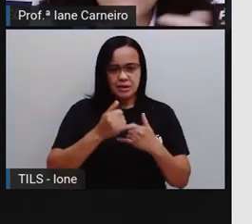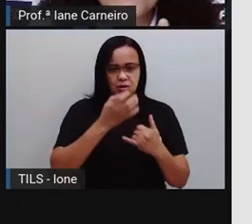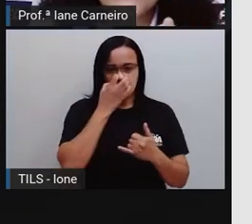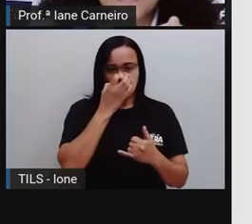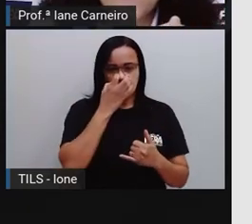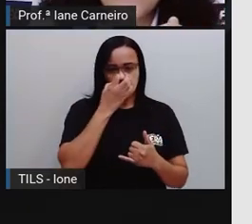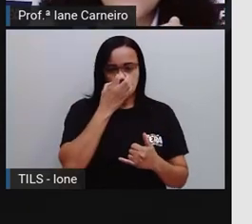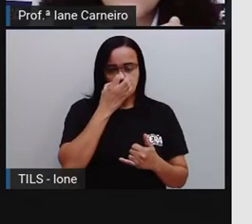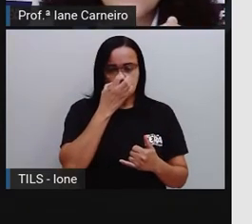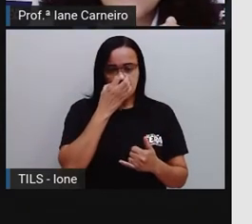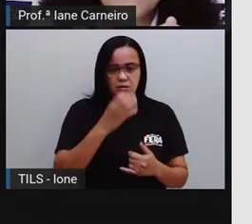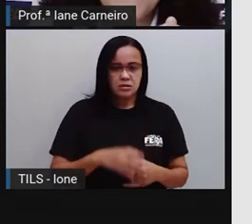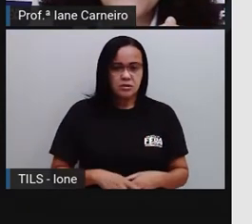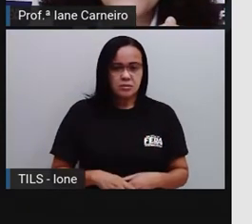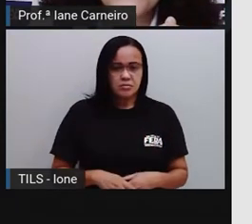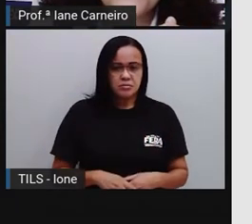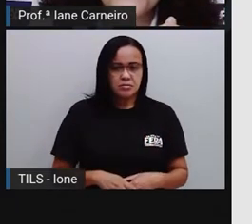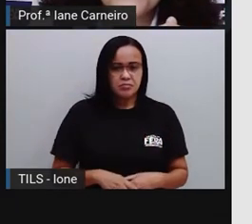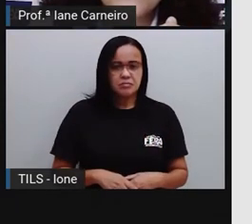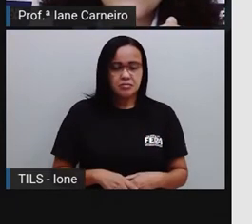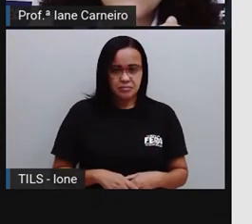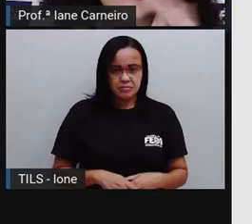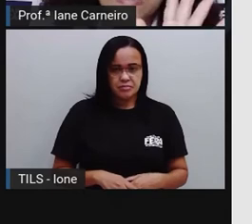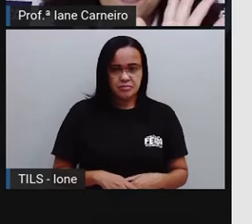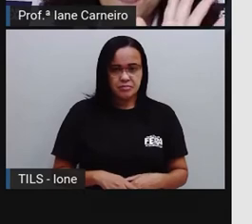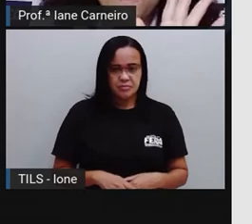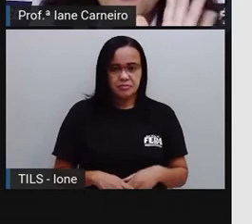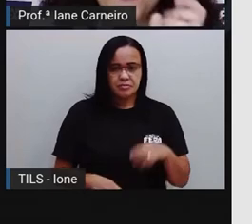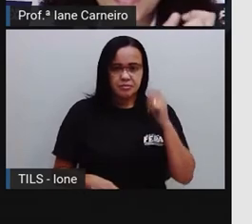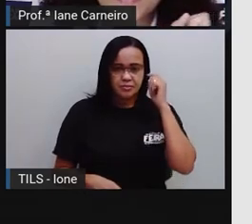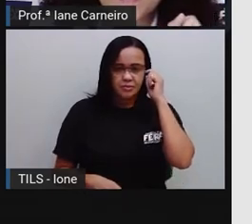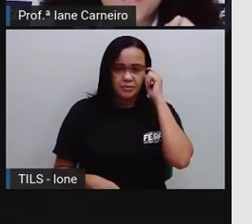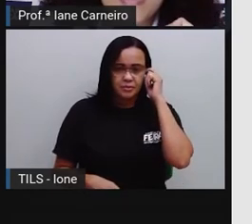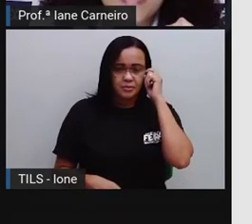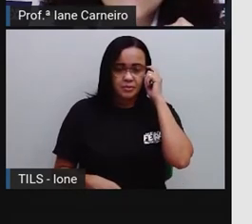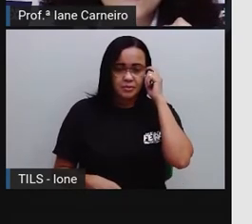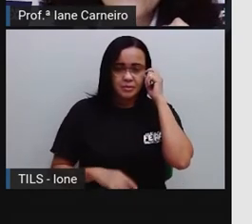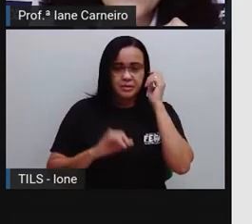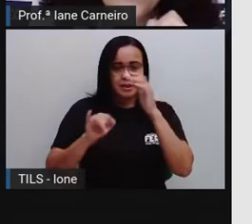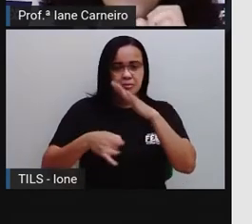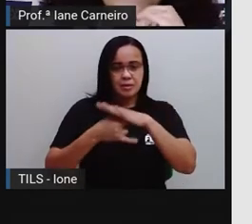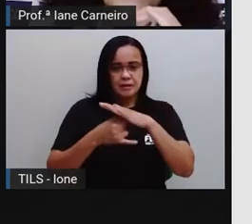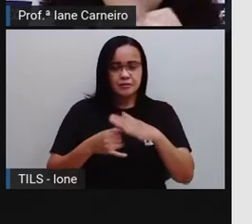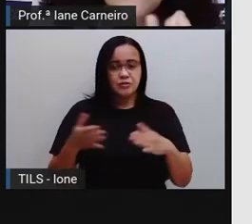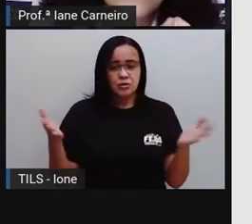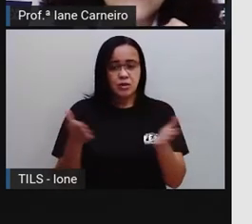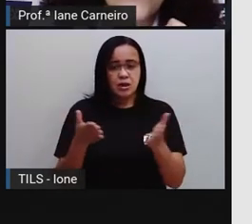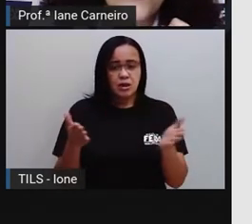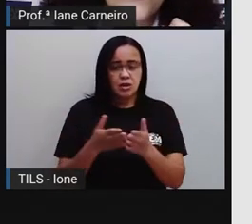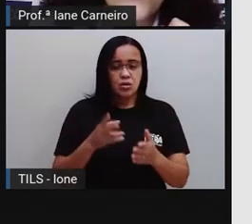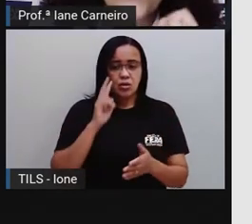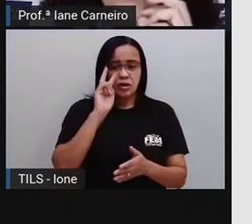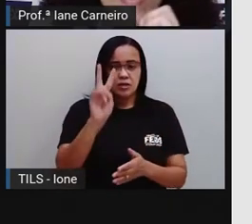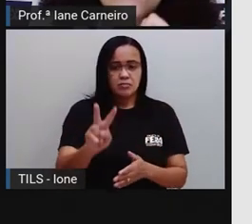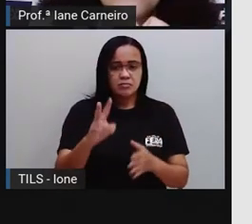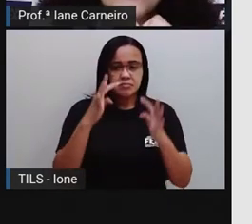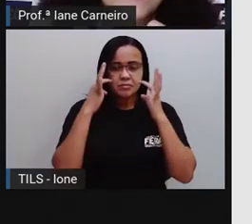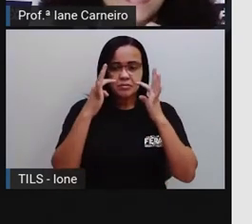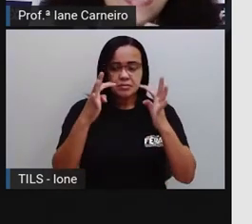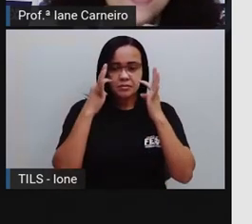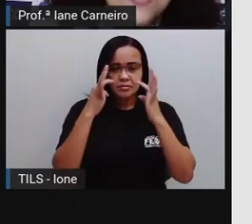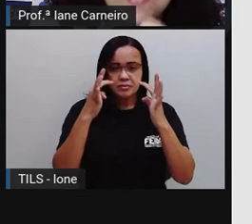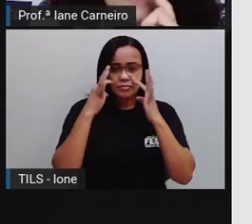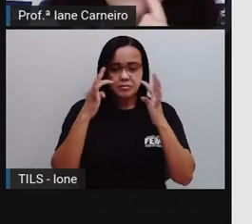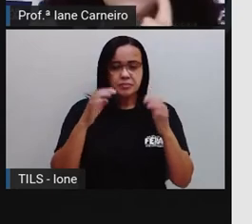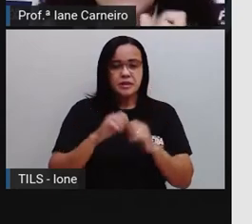brincando com o cachorro, tá embaixo. Daqui a pouco a gente confere. Aqui agora, ó, observe o quarto de